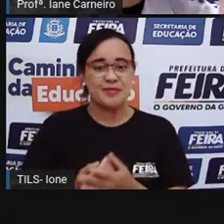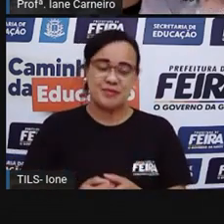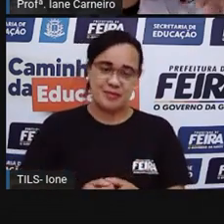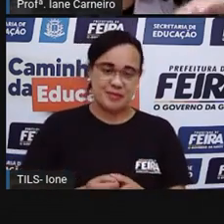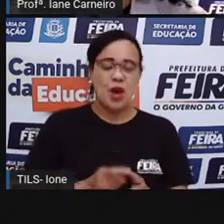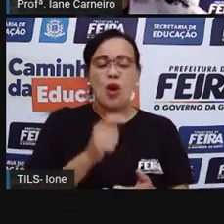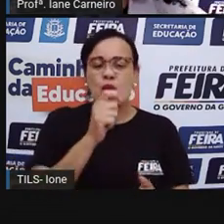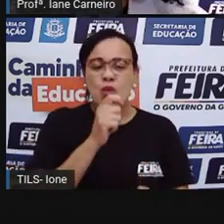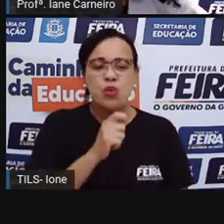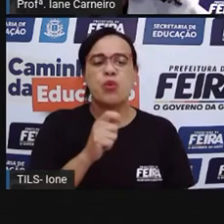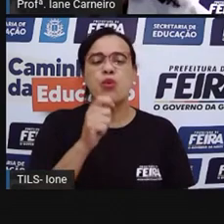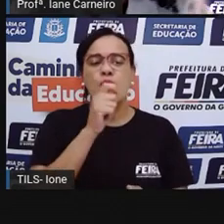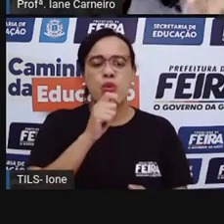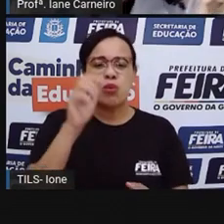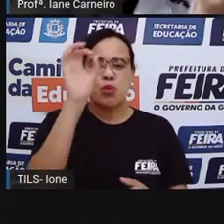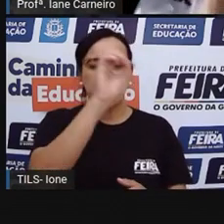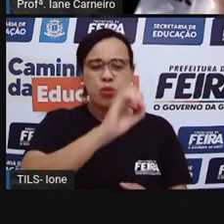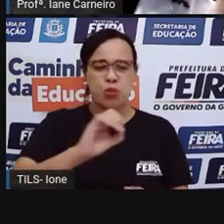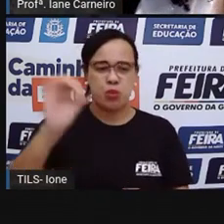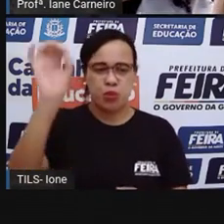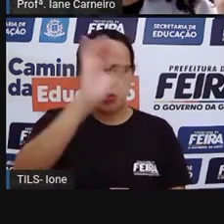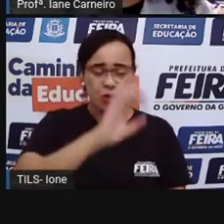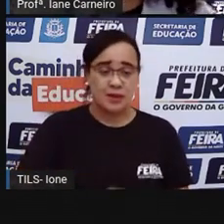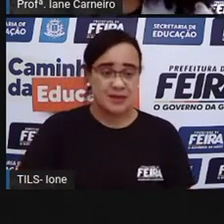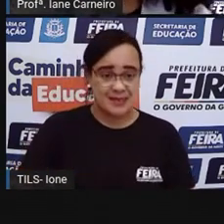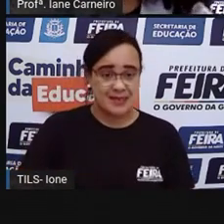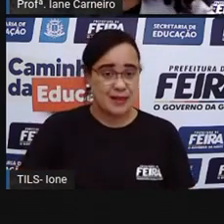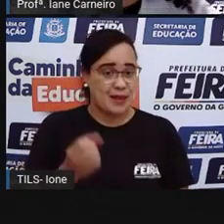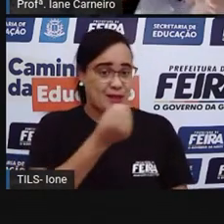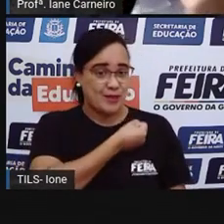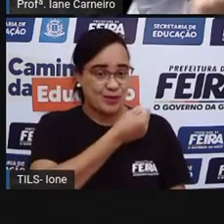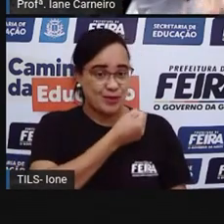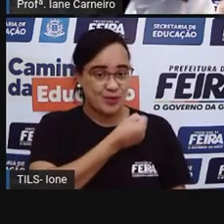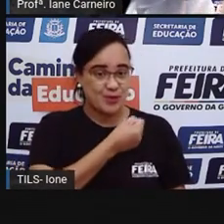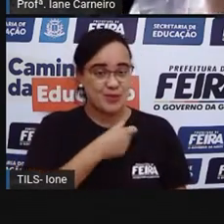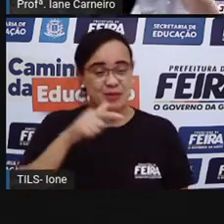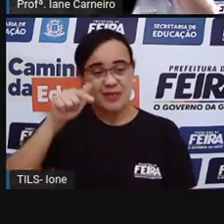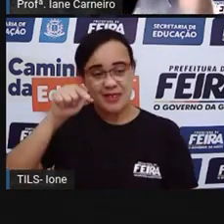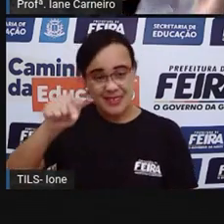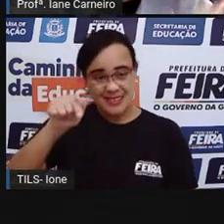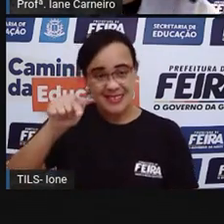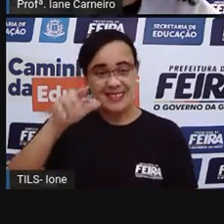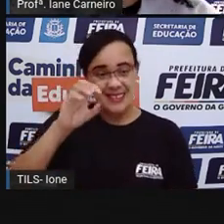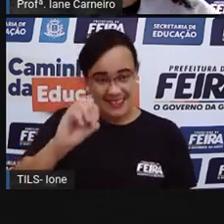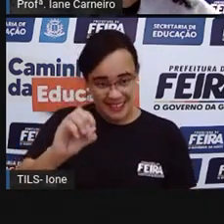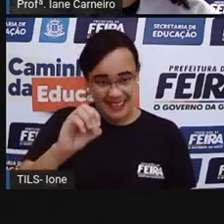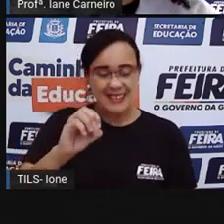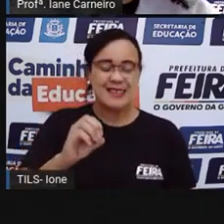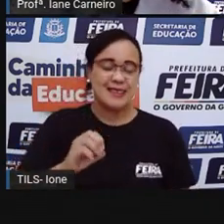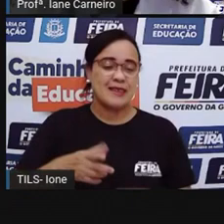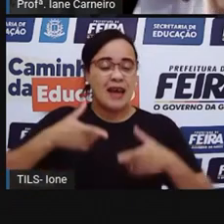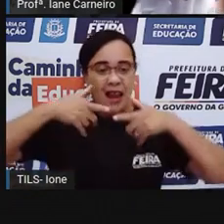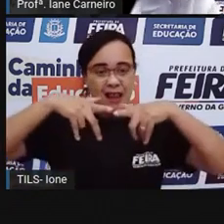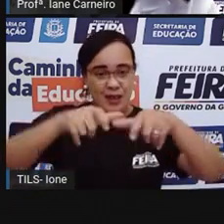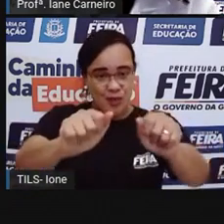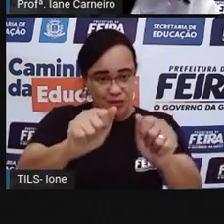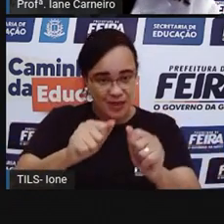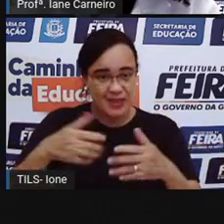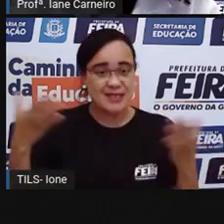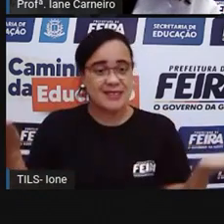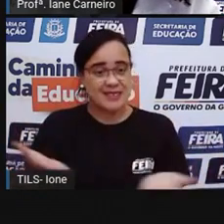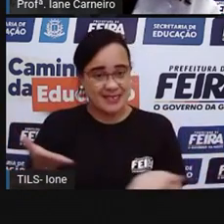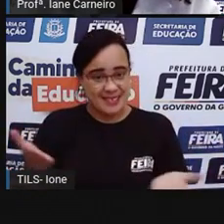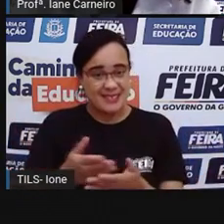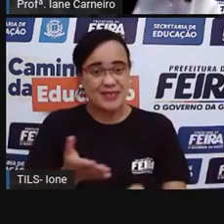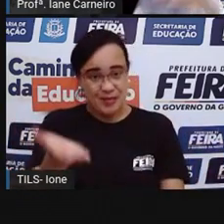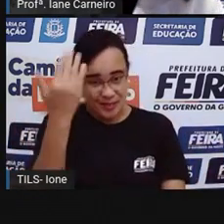de Sabão. É a aula de número 70. E é uma aula que envolve linguagem, tá joia? Então, vamos lá